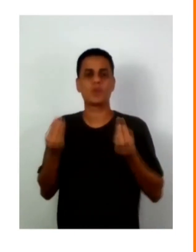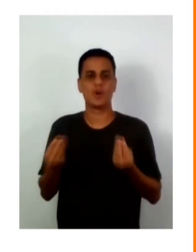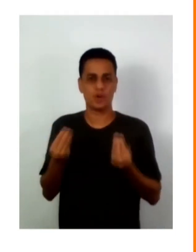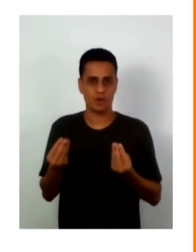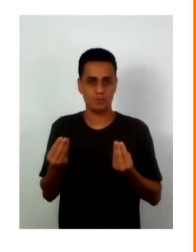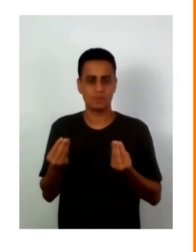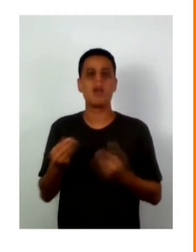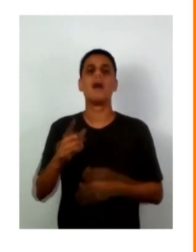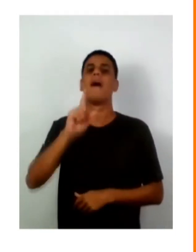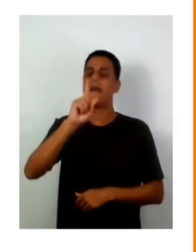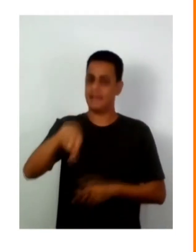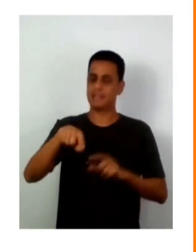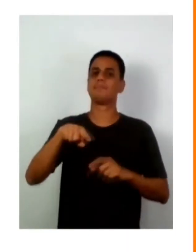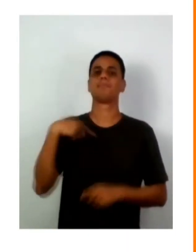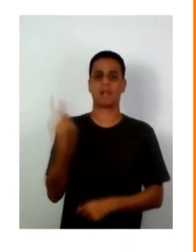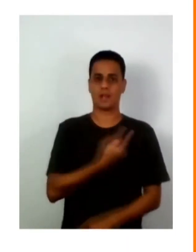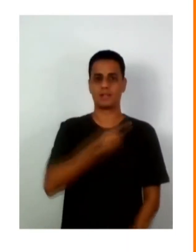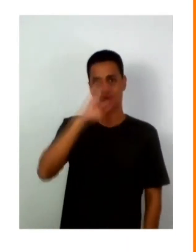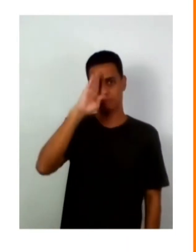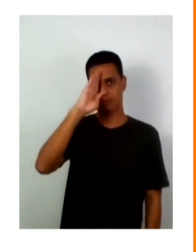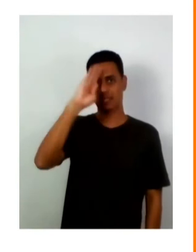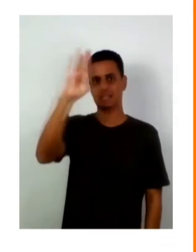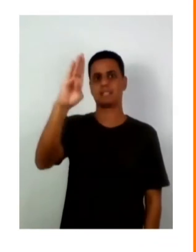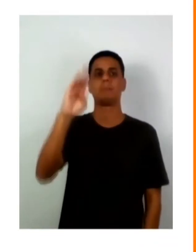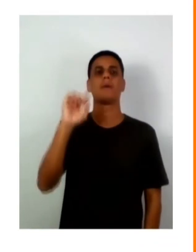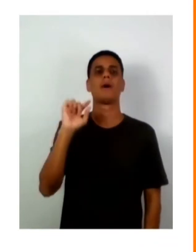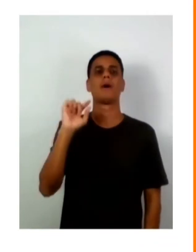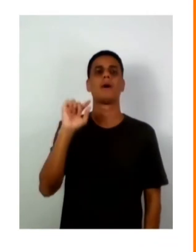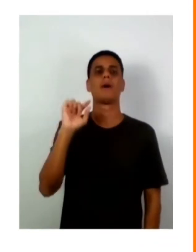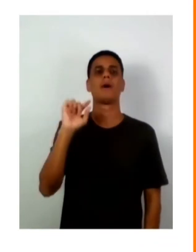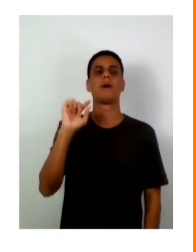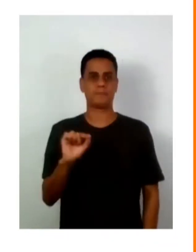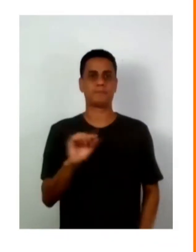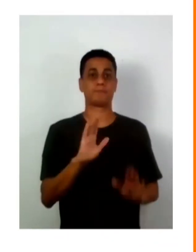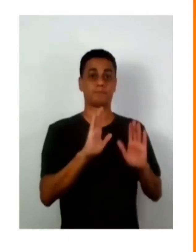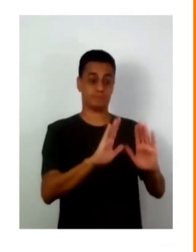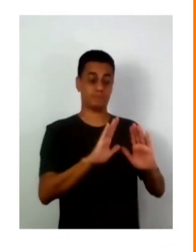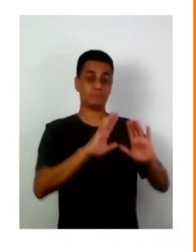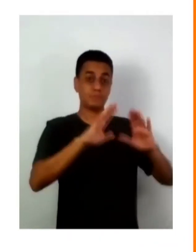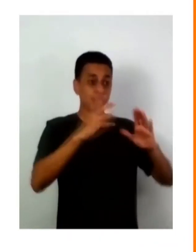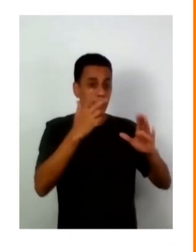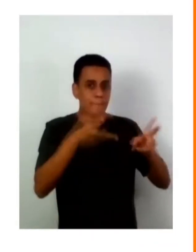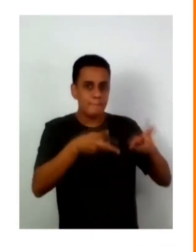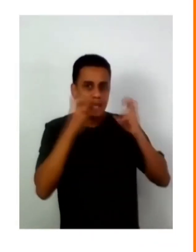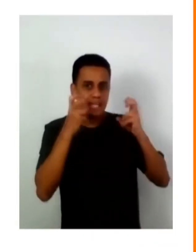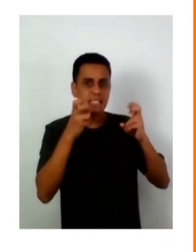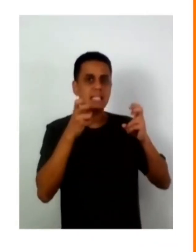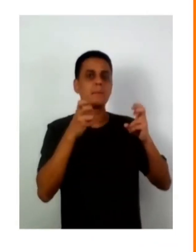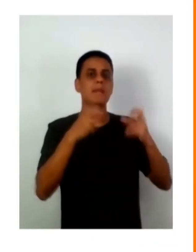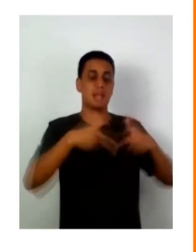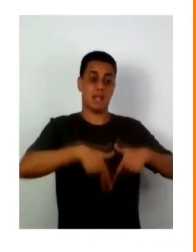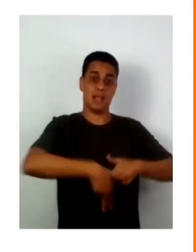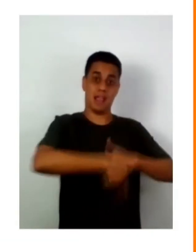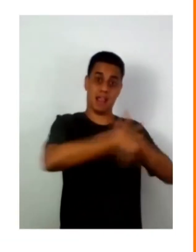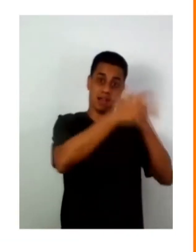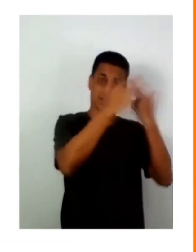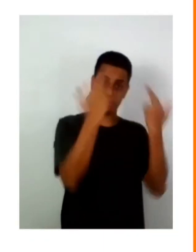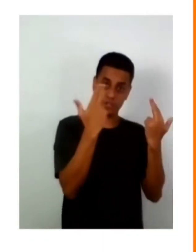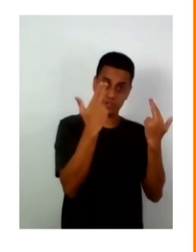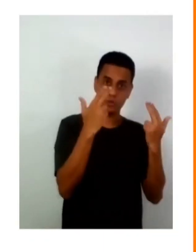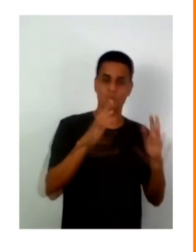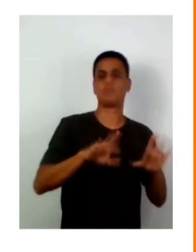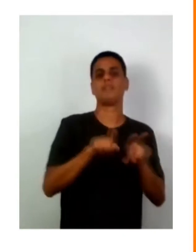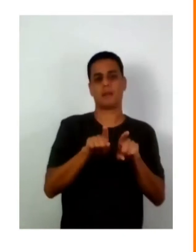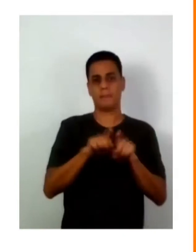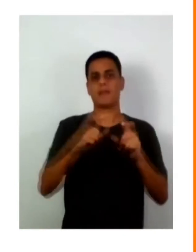foco de humanos visíveis é prioritário a visão a partir